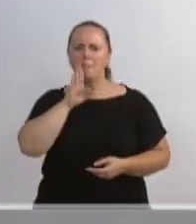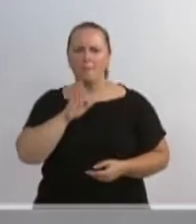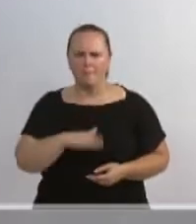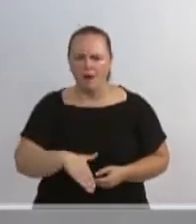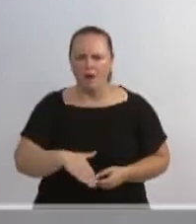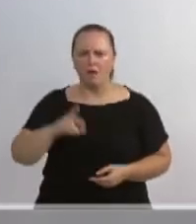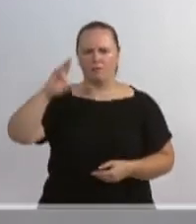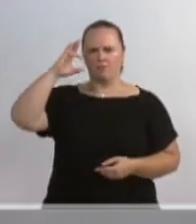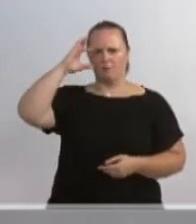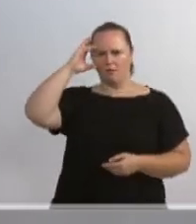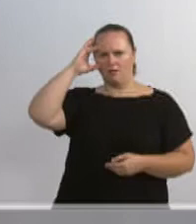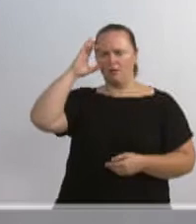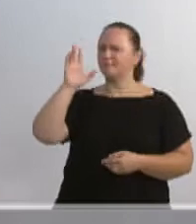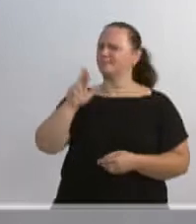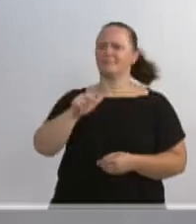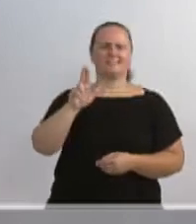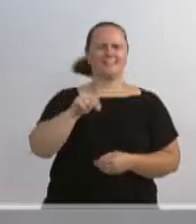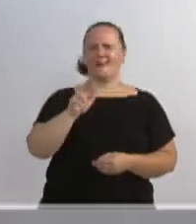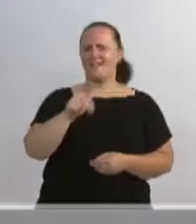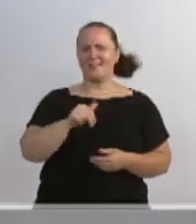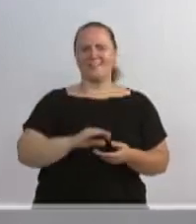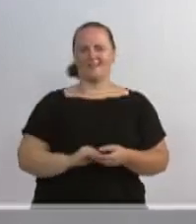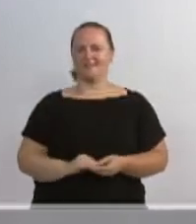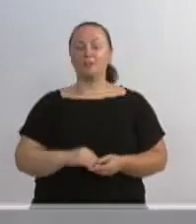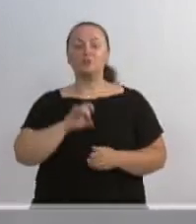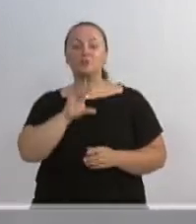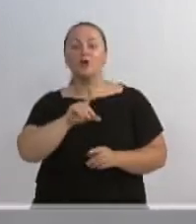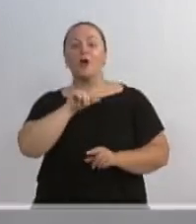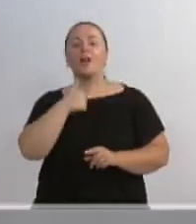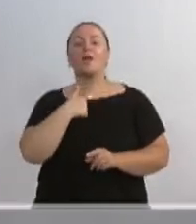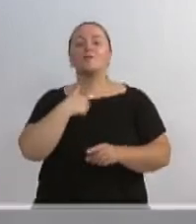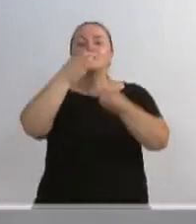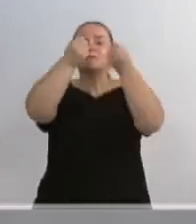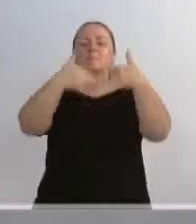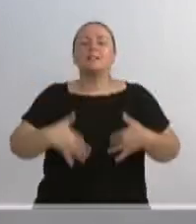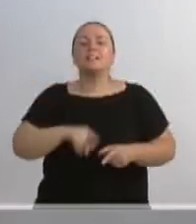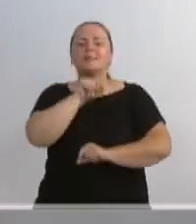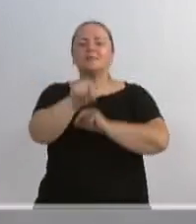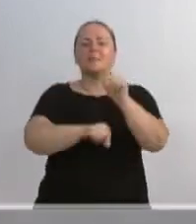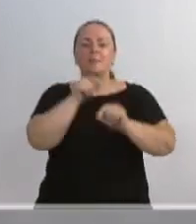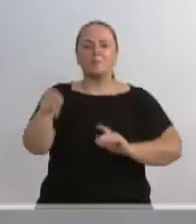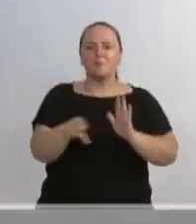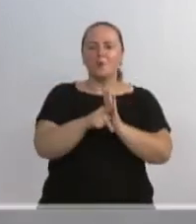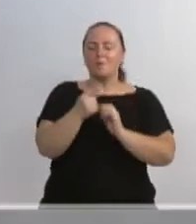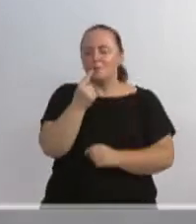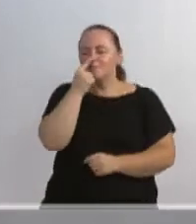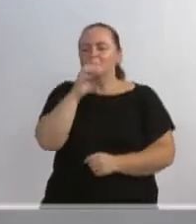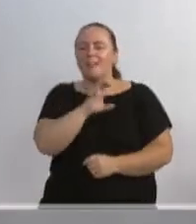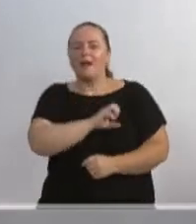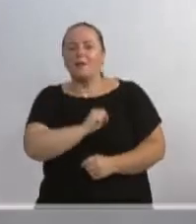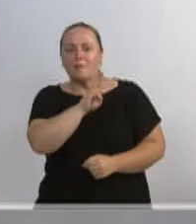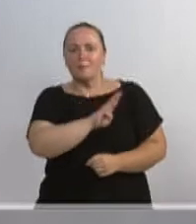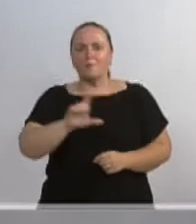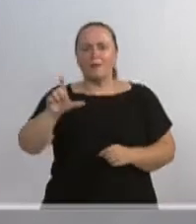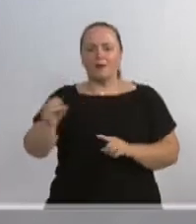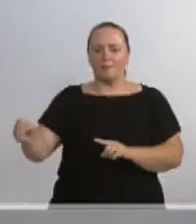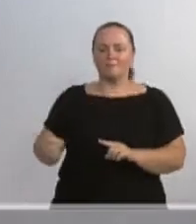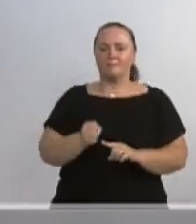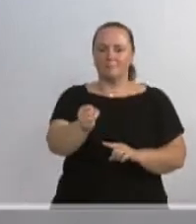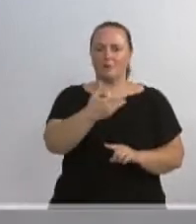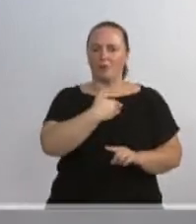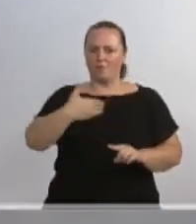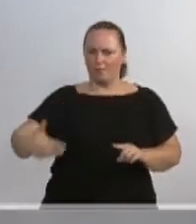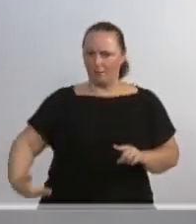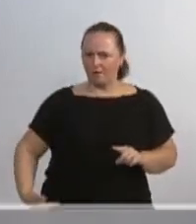estado de Santa Catarina. Eu estou dizendo que, se nós tivermos um governador blumenauense, aí a nossa cidade vai deslanchar, vai crescer,